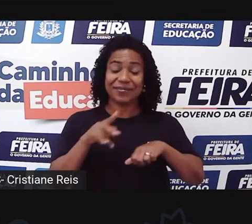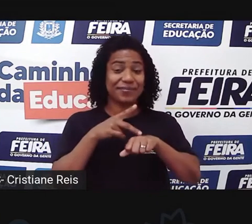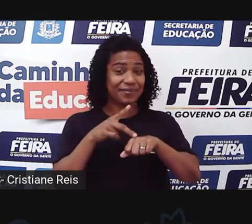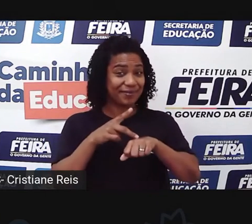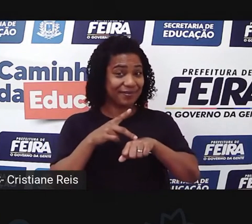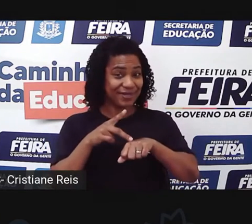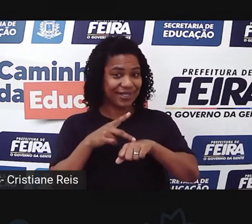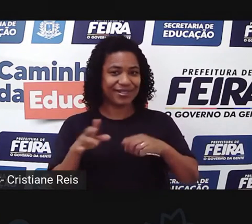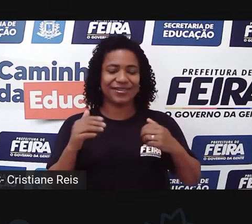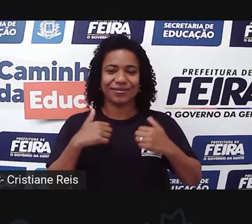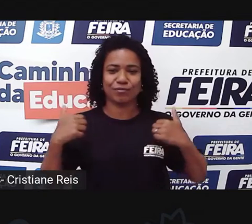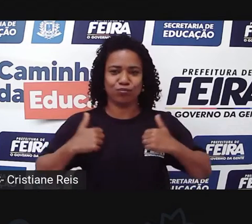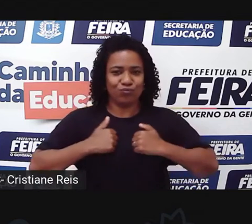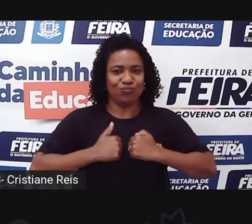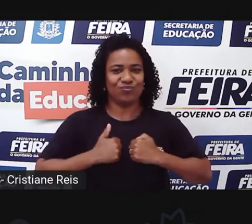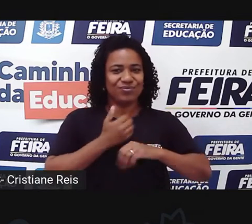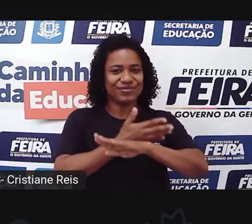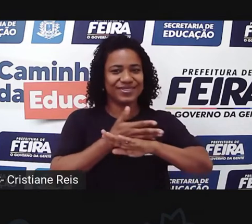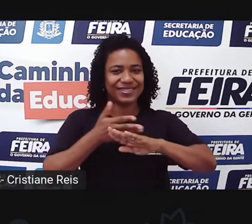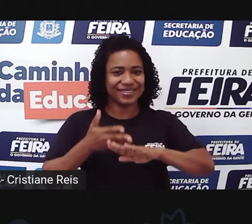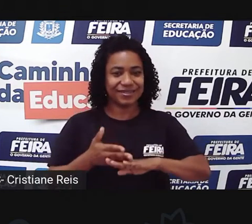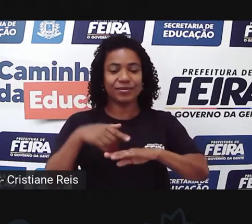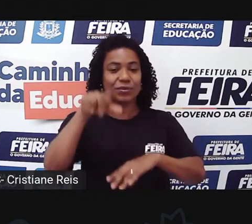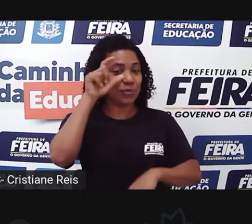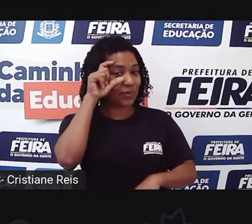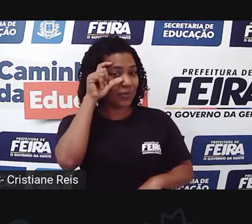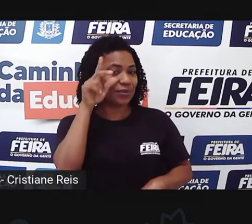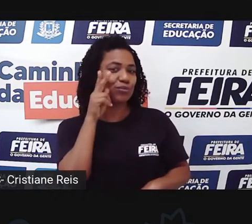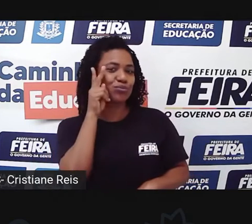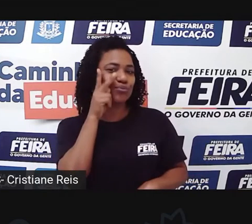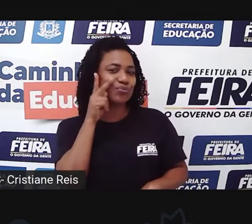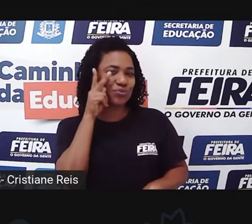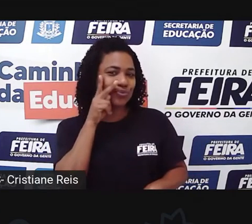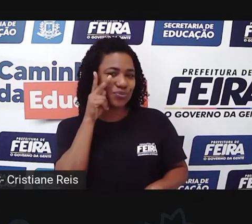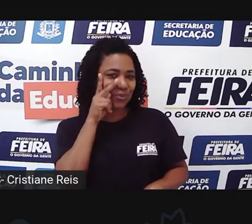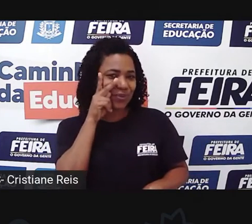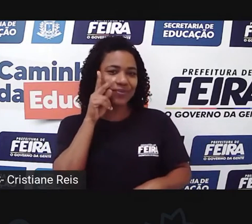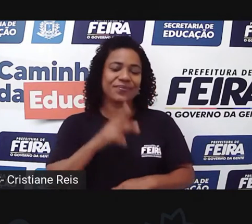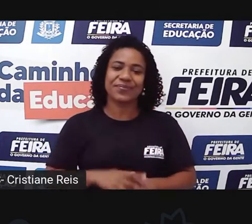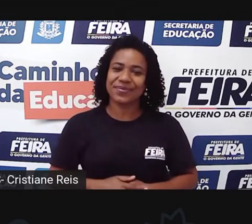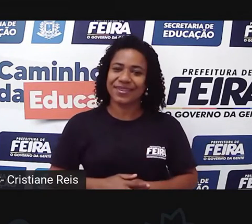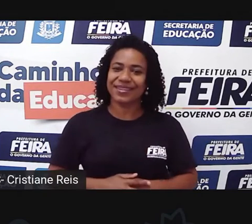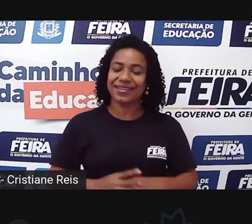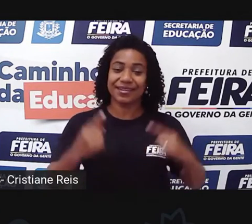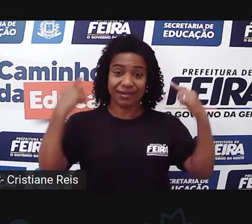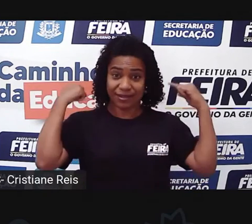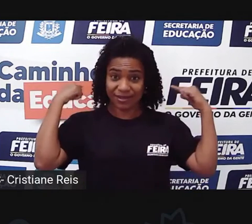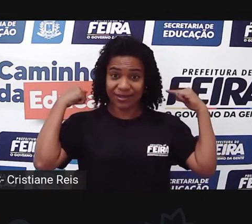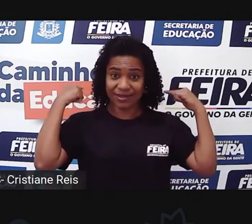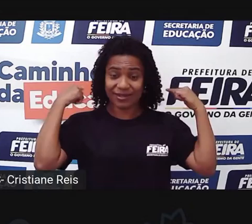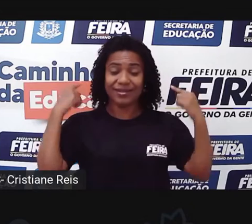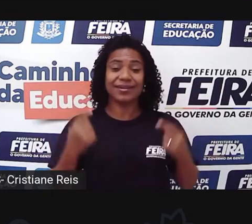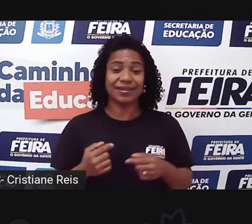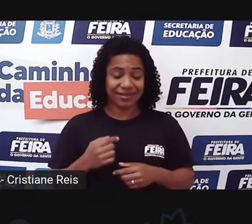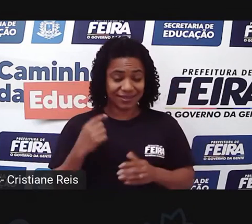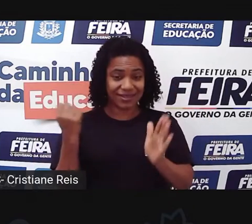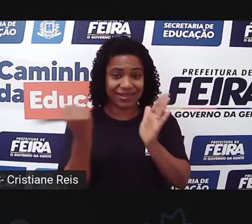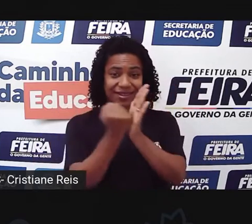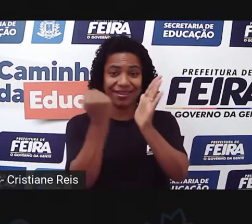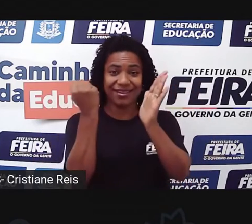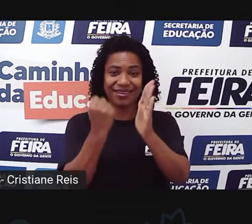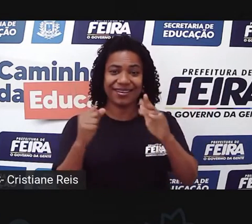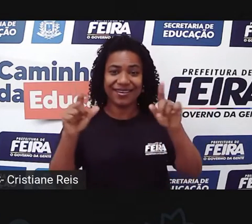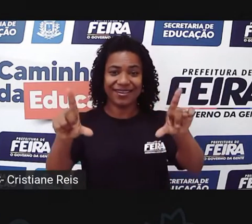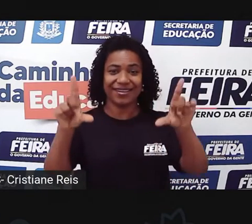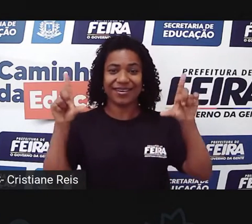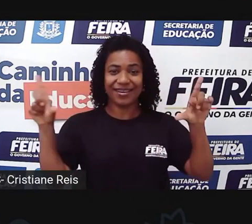jaleco branco, eu uso um óculos vermelhinho, né, atrás de mim tem a logomarca da Prefeitura Municipal de Feira de